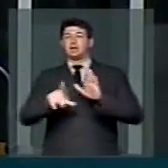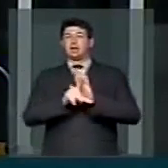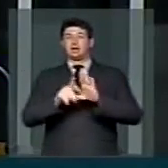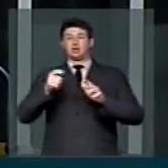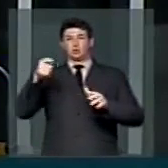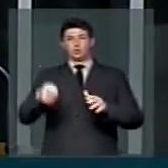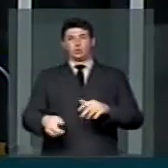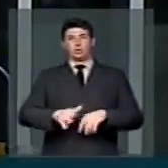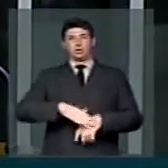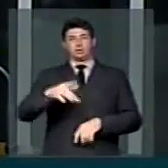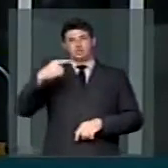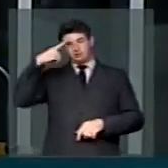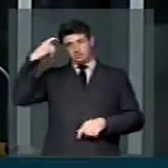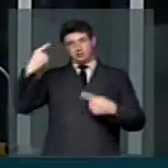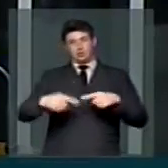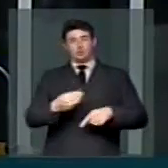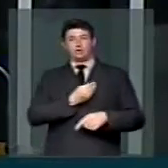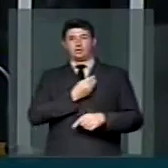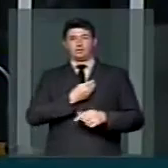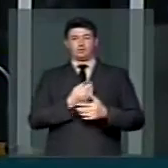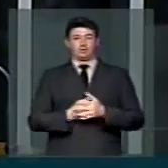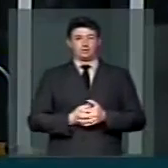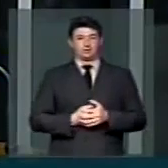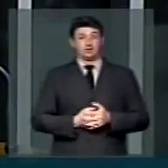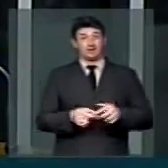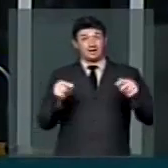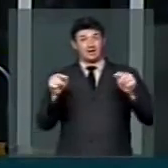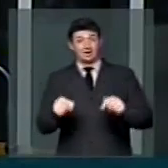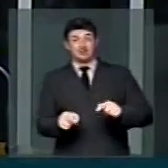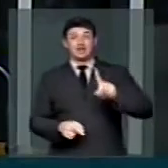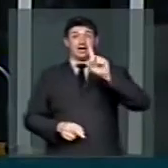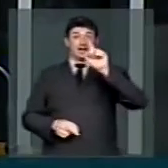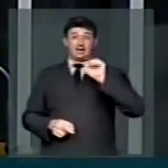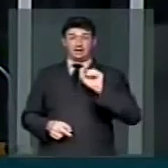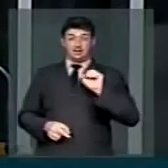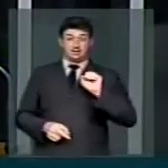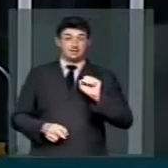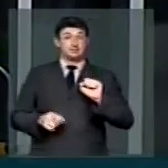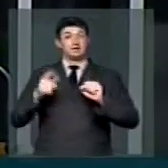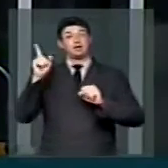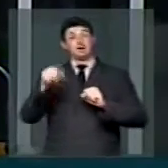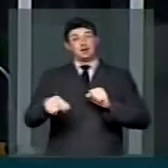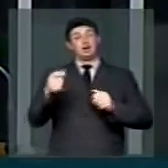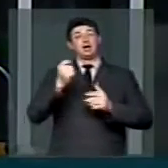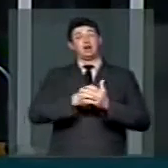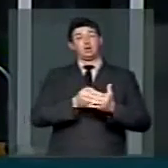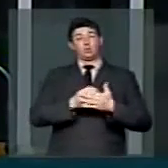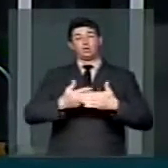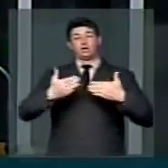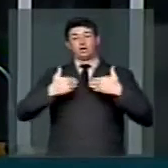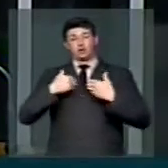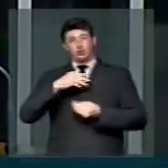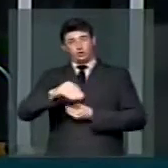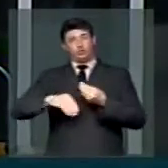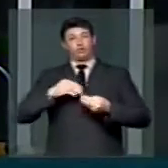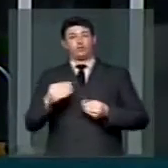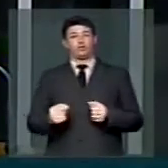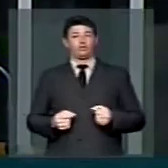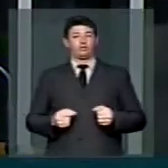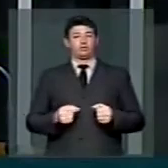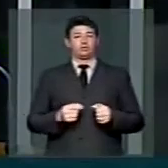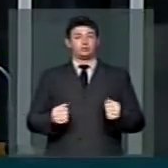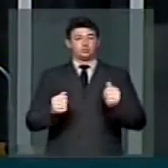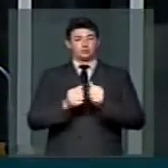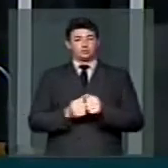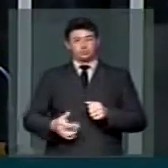mais duras para os crimes contra a vida. Essa, aliás, é a luta na qual estou envolvido, junto